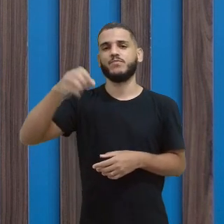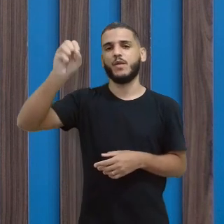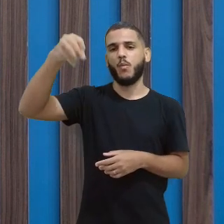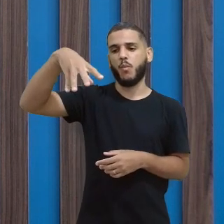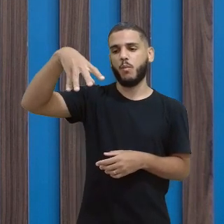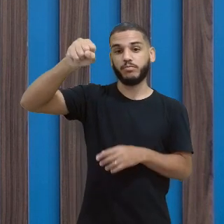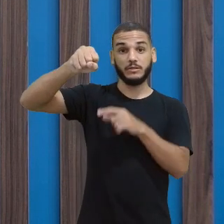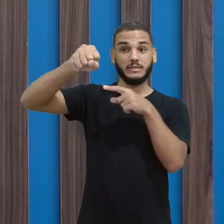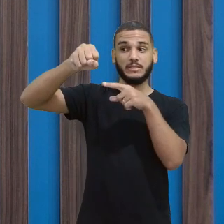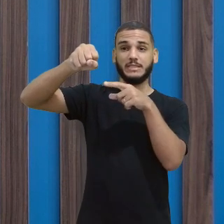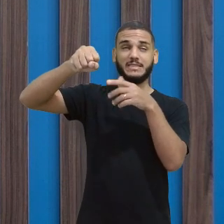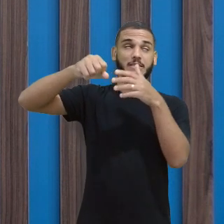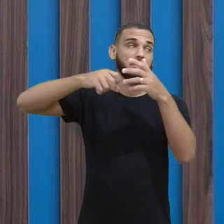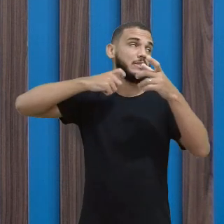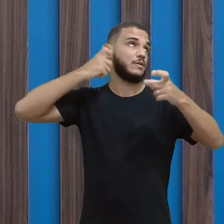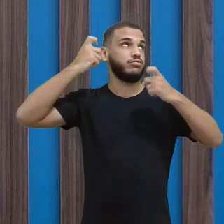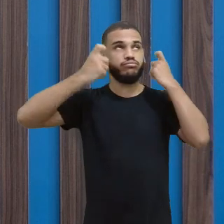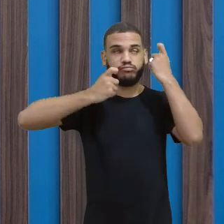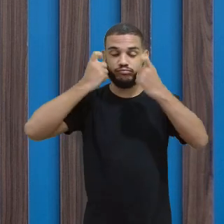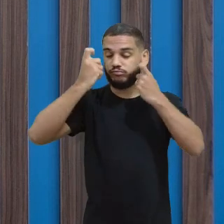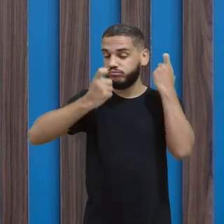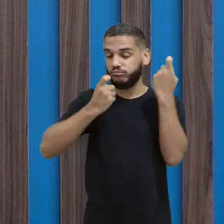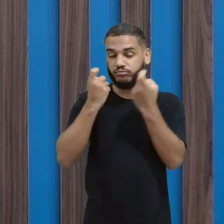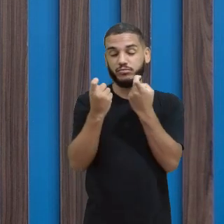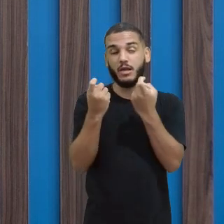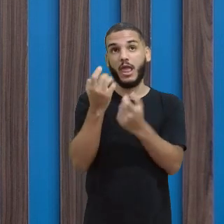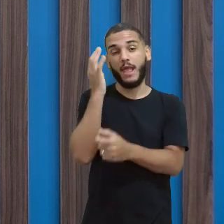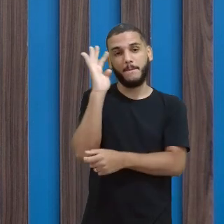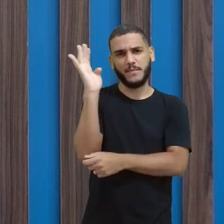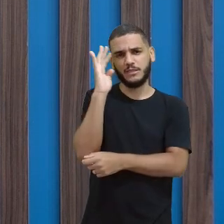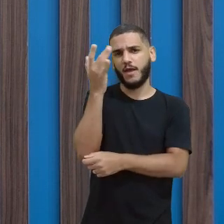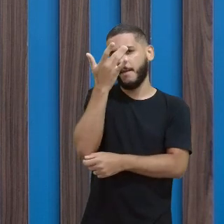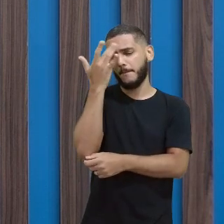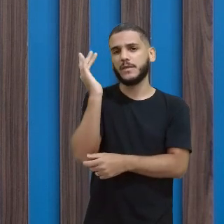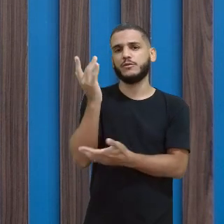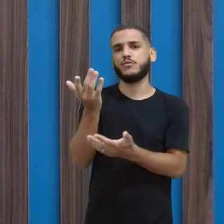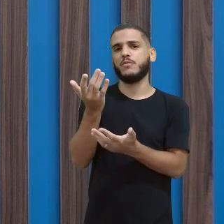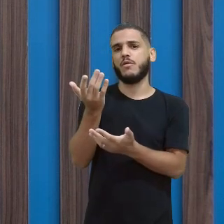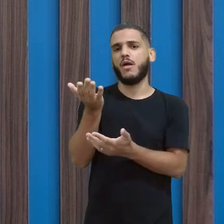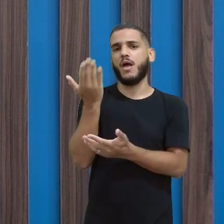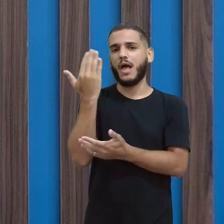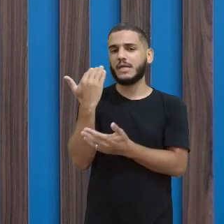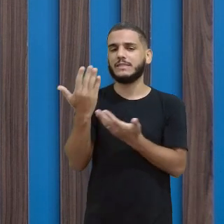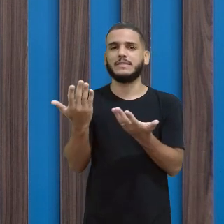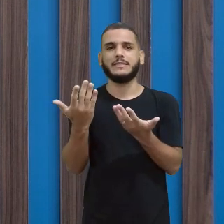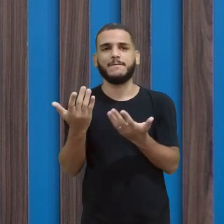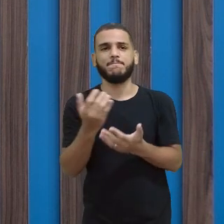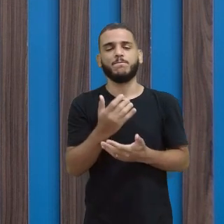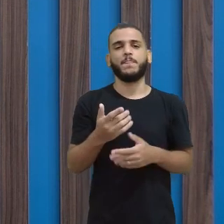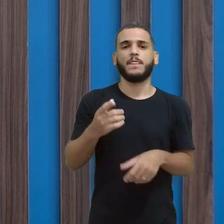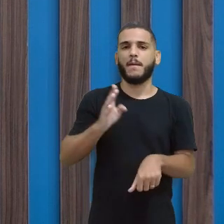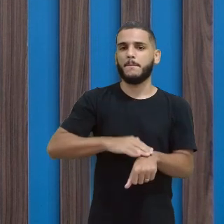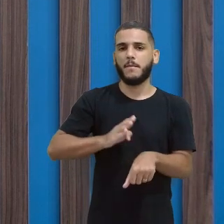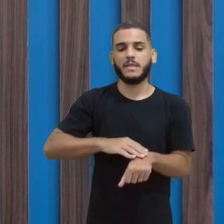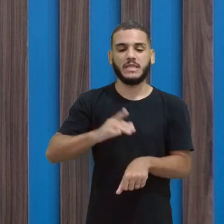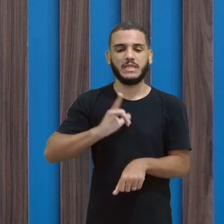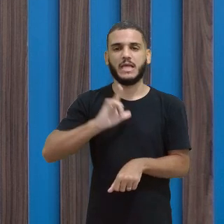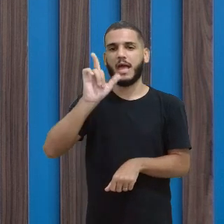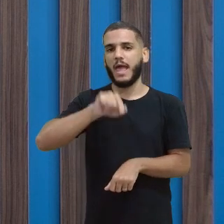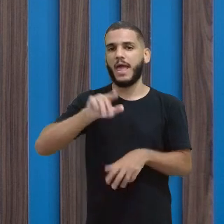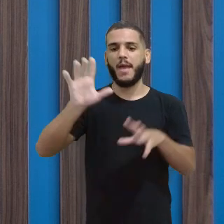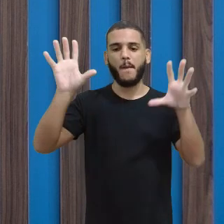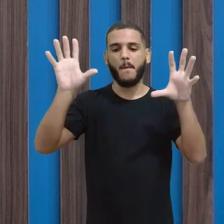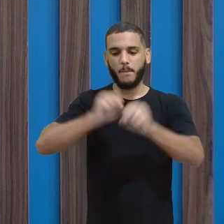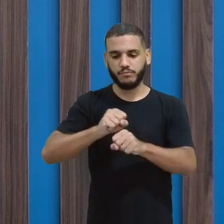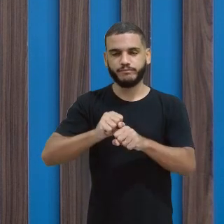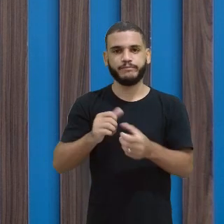perdido, né? fica tudo doido. Imagina as pessoas do passado, né? Que quando tinham, era pouca iluminação. E aquelas